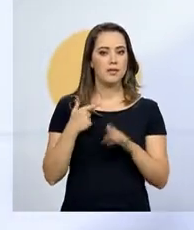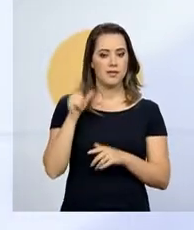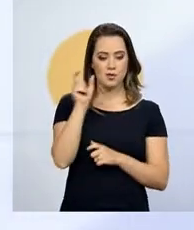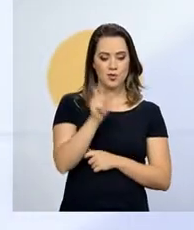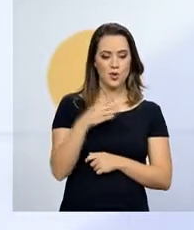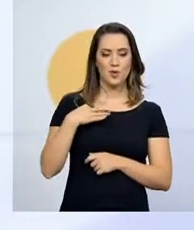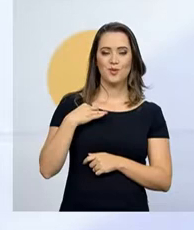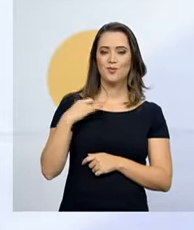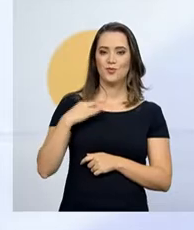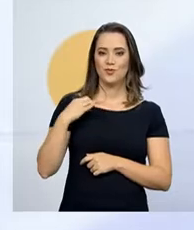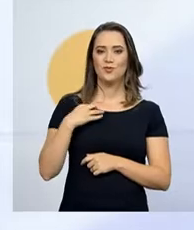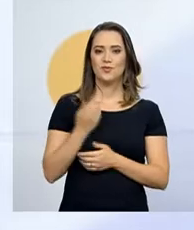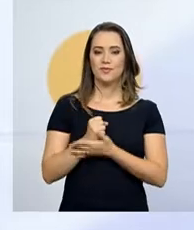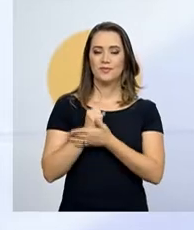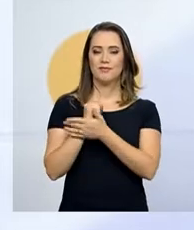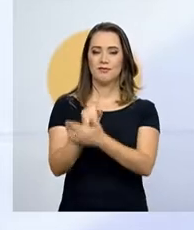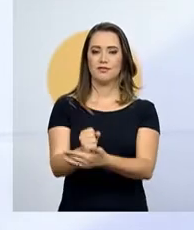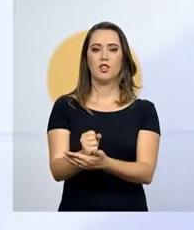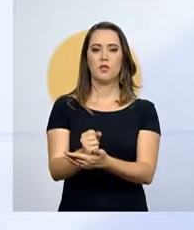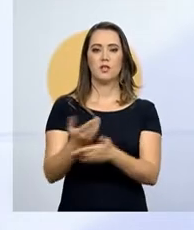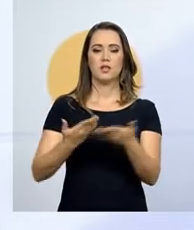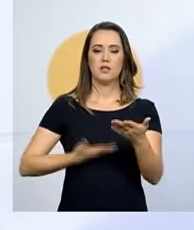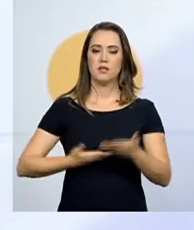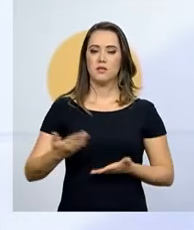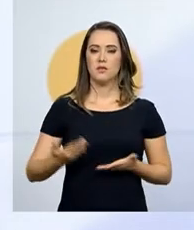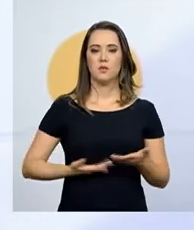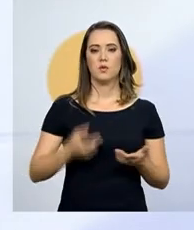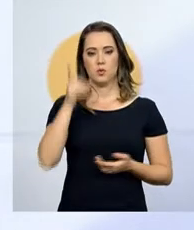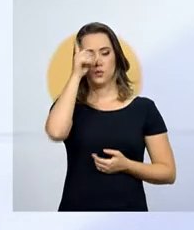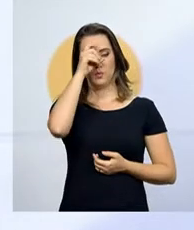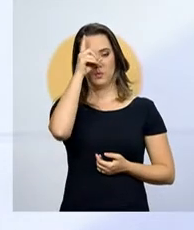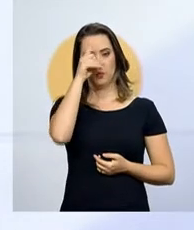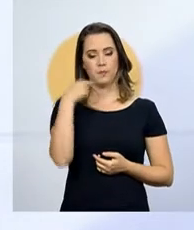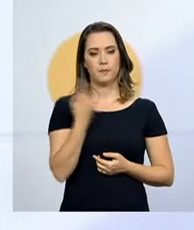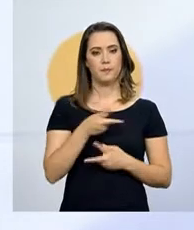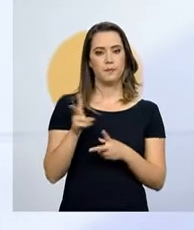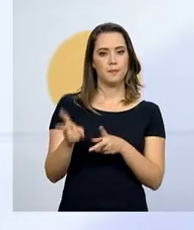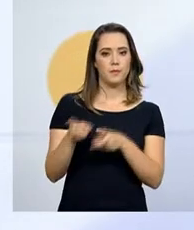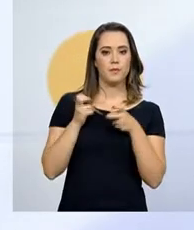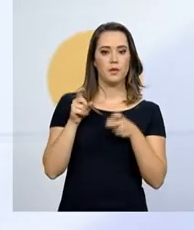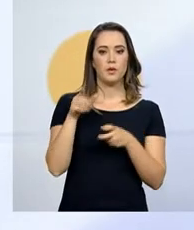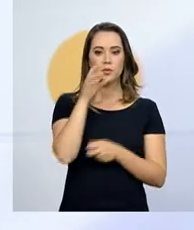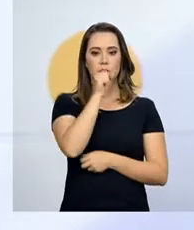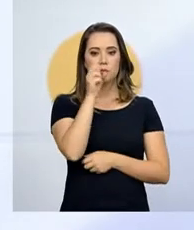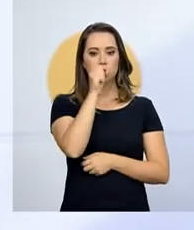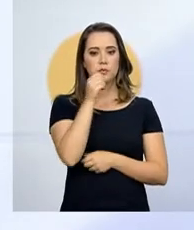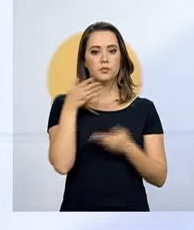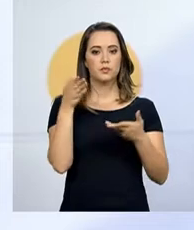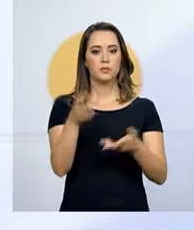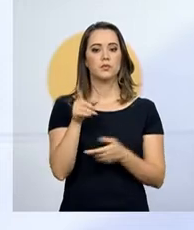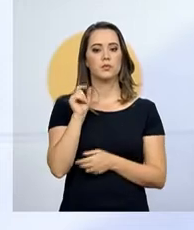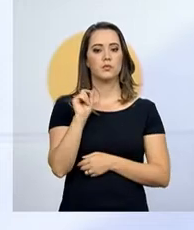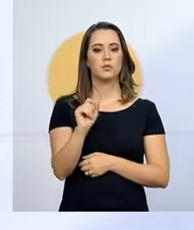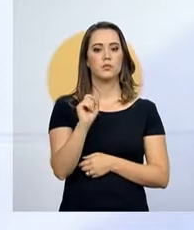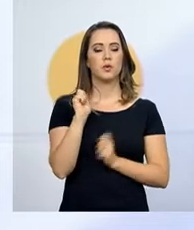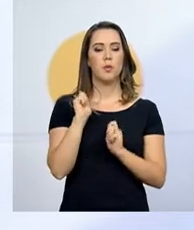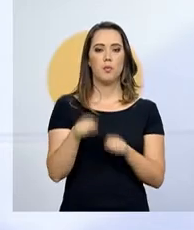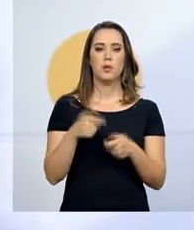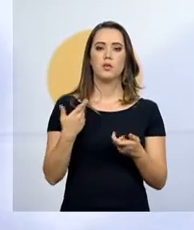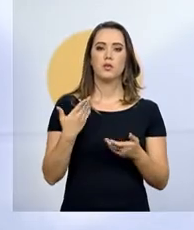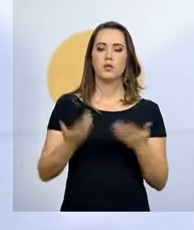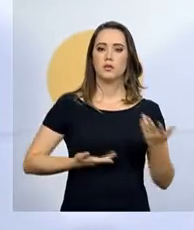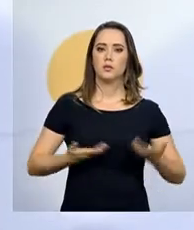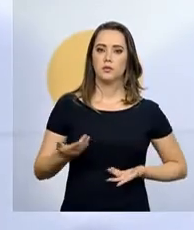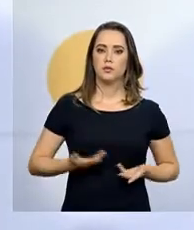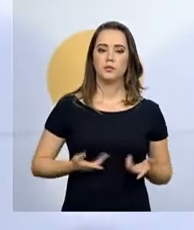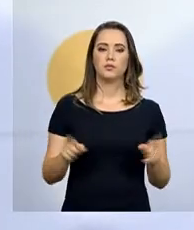para prestar serviços hospitalares. E eu percebi naquele sábado, viu, Roseli, que aquilo poderia servir